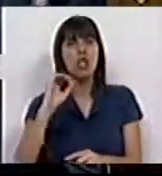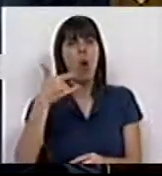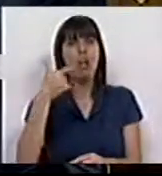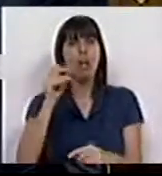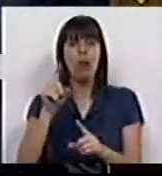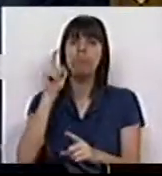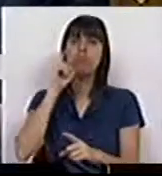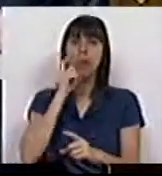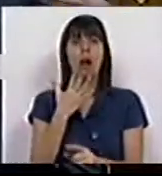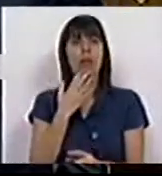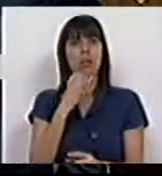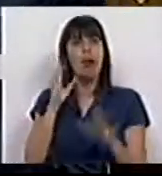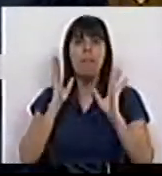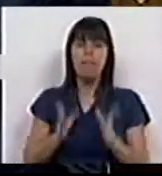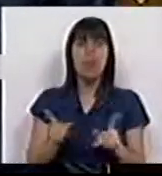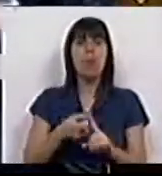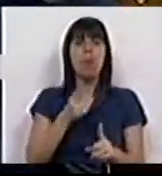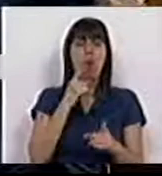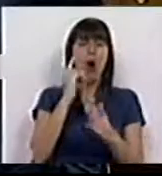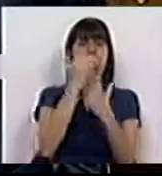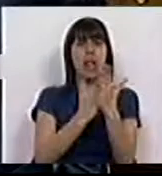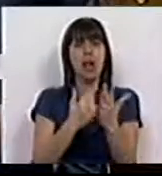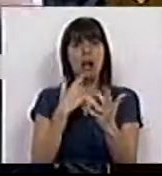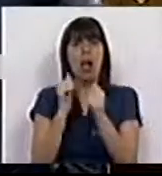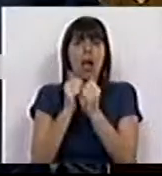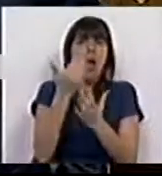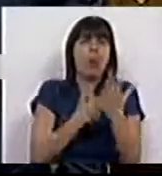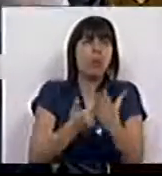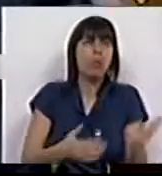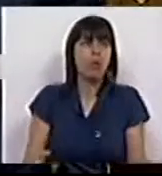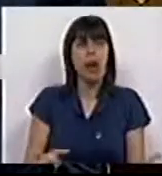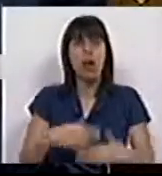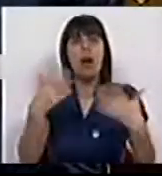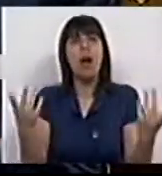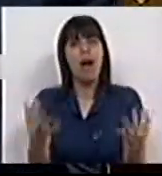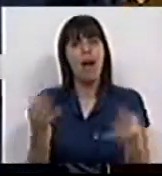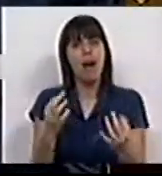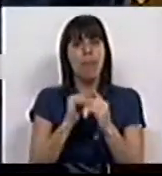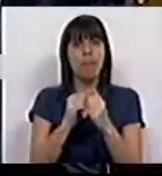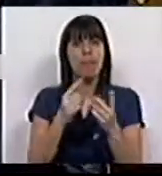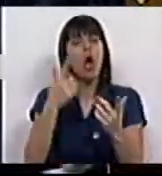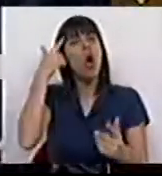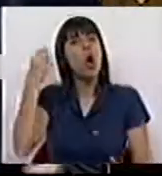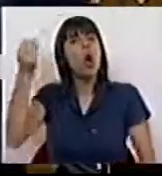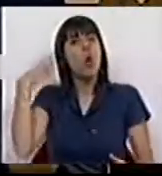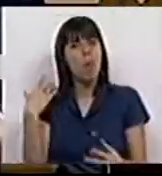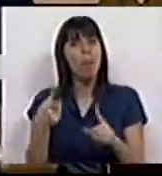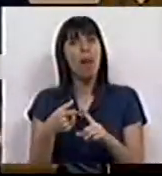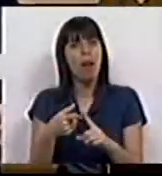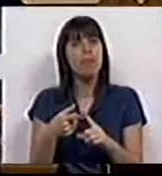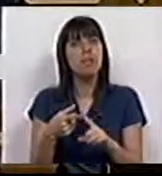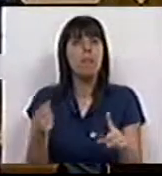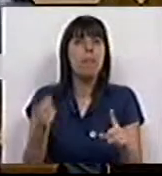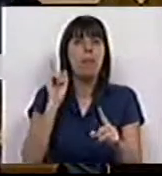deveriam ser prevenidos de algum modo. Pode não ser através da lista, porque a lista é burocrática, compreende-se que não seja